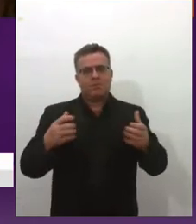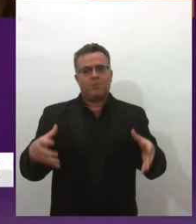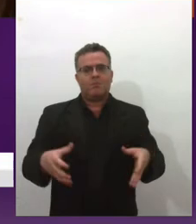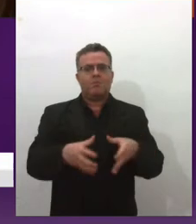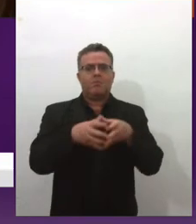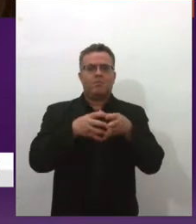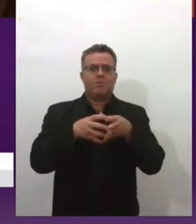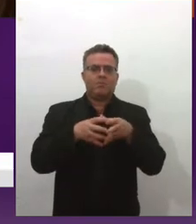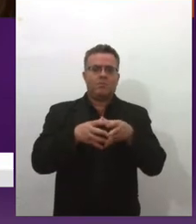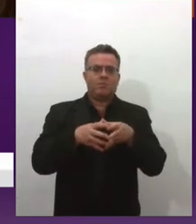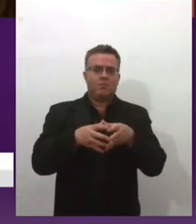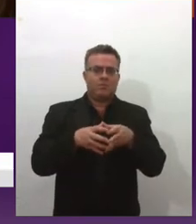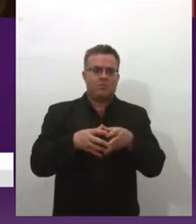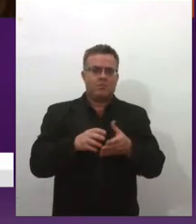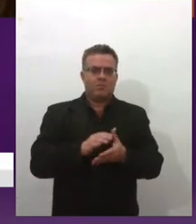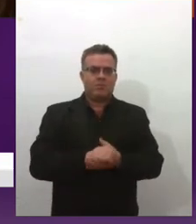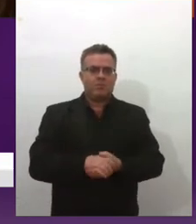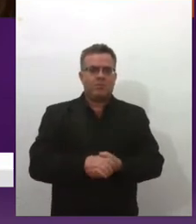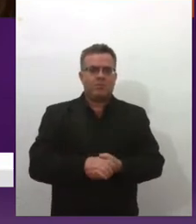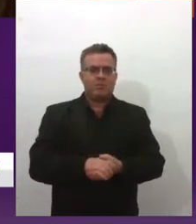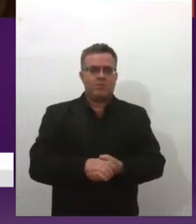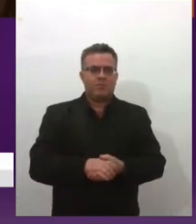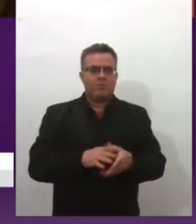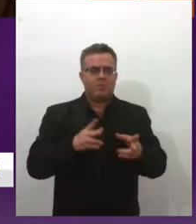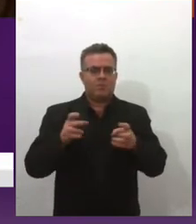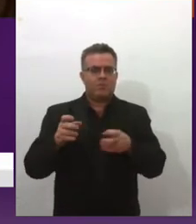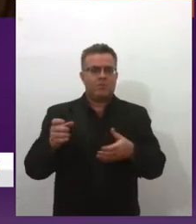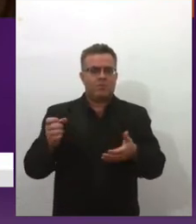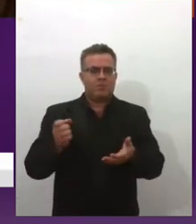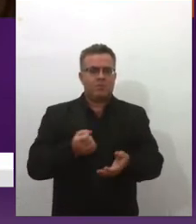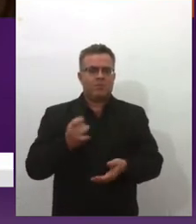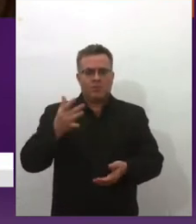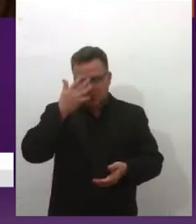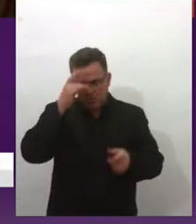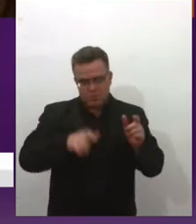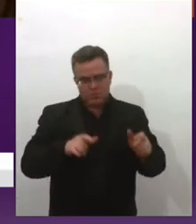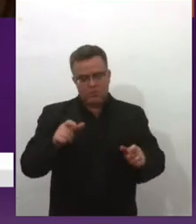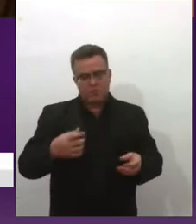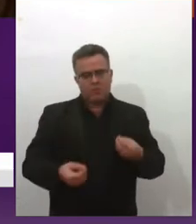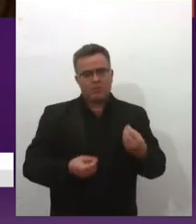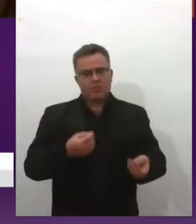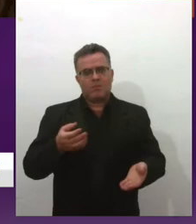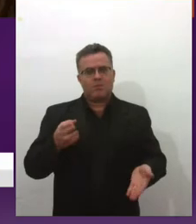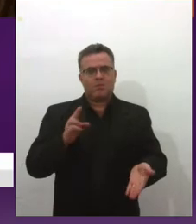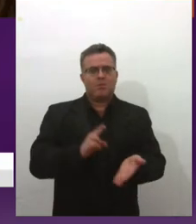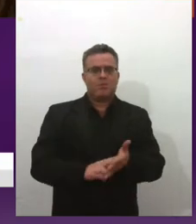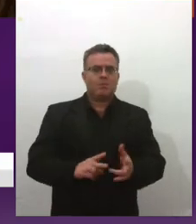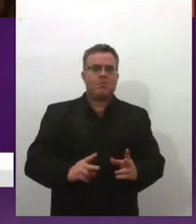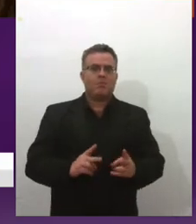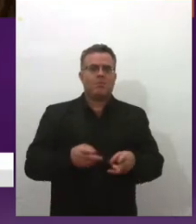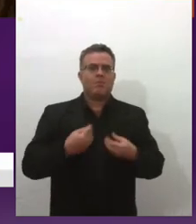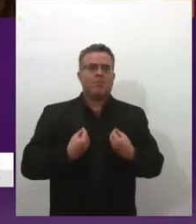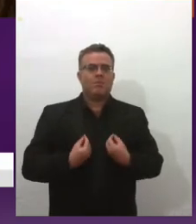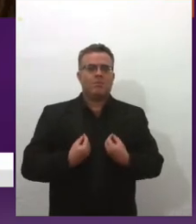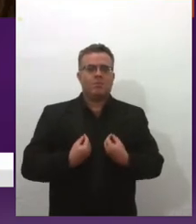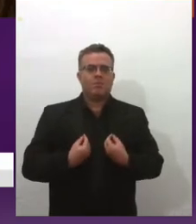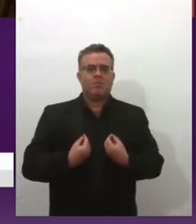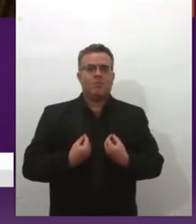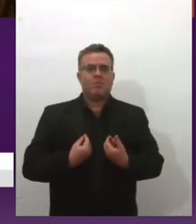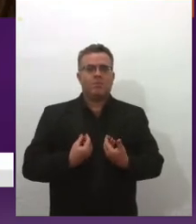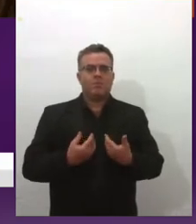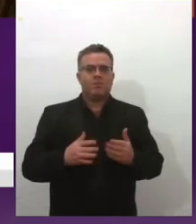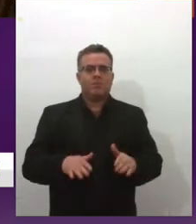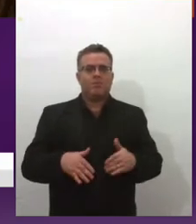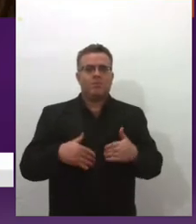escrevo, uma das perguntas que tem para mim é sobre como você vai impactar na vida de outras mulheres, né? Então,